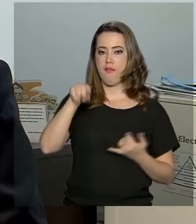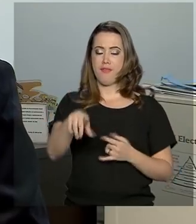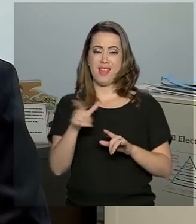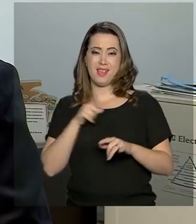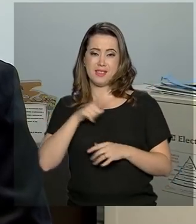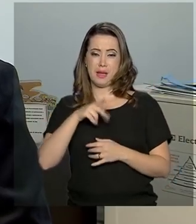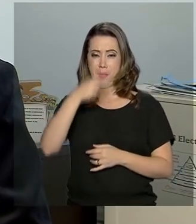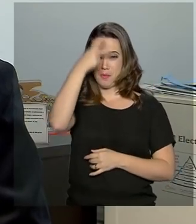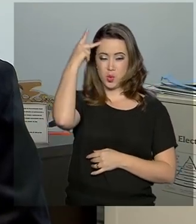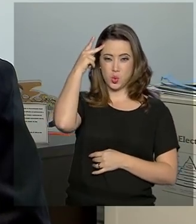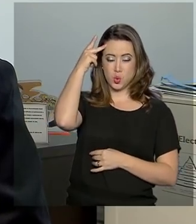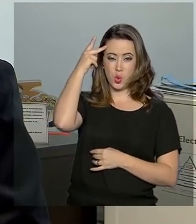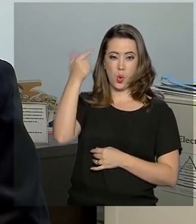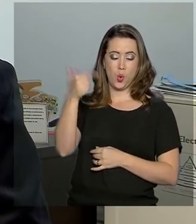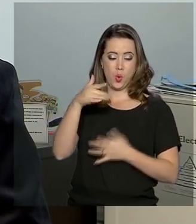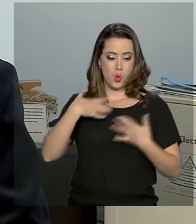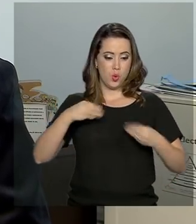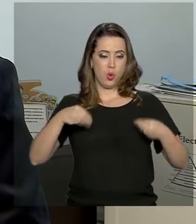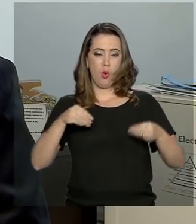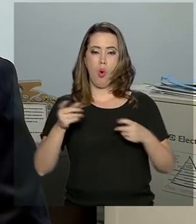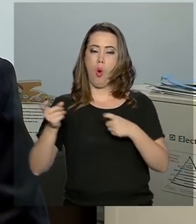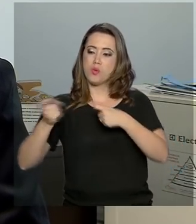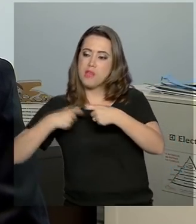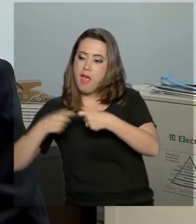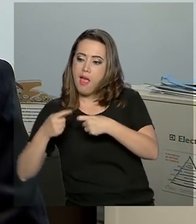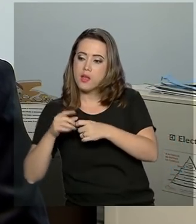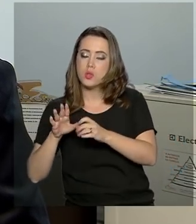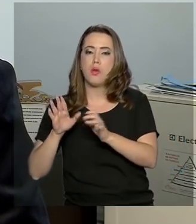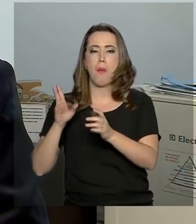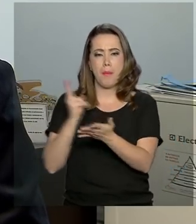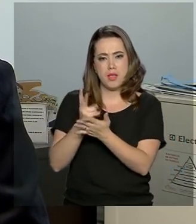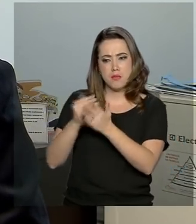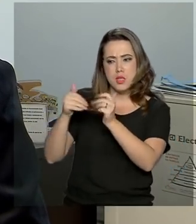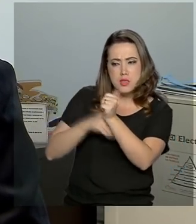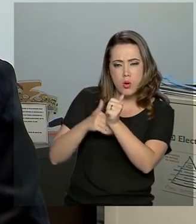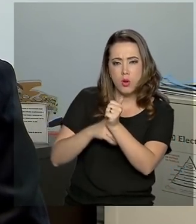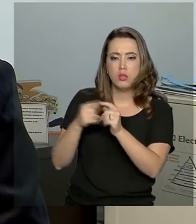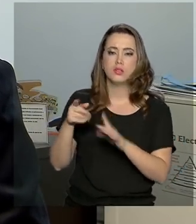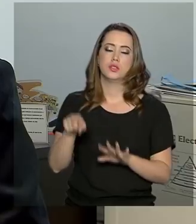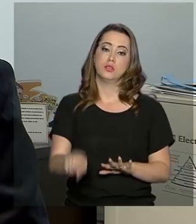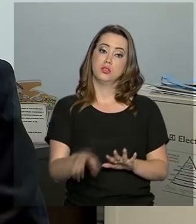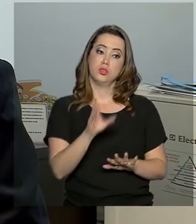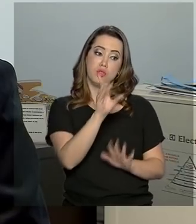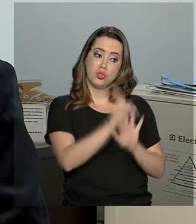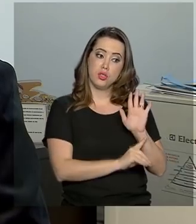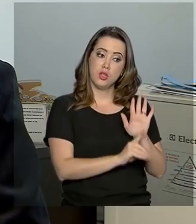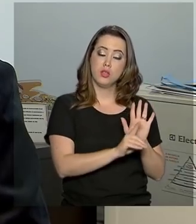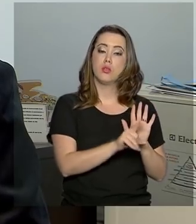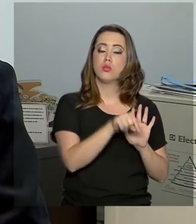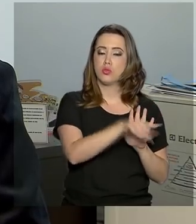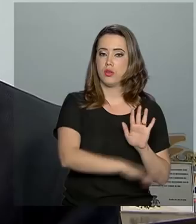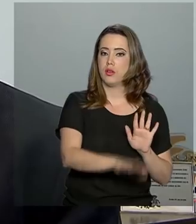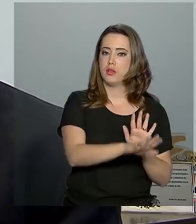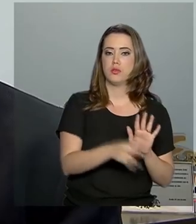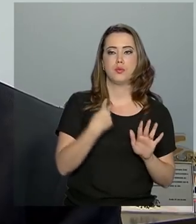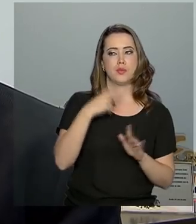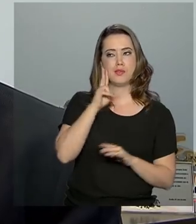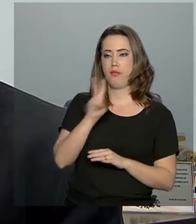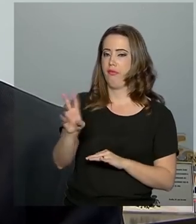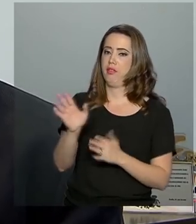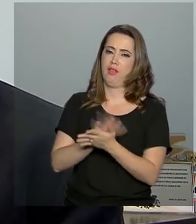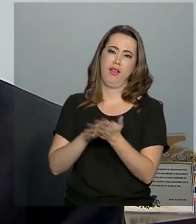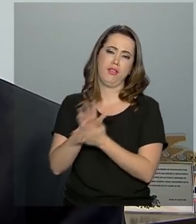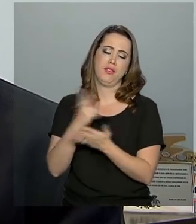tenha prática de arte sexual mesmo escondida, e isso pode estar violando ali o direito de uma criança de não ser exposta a esse conteúdo. O canal